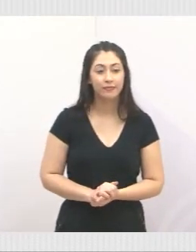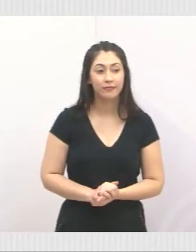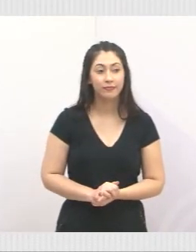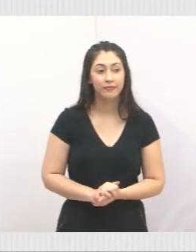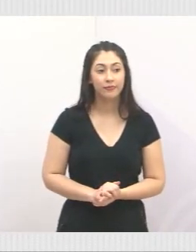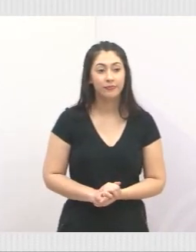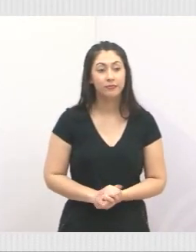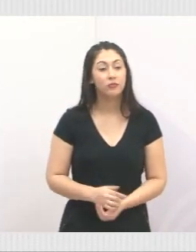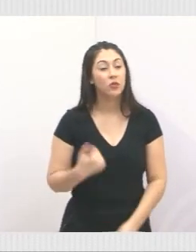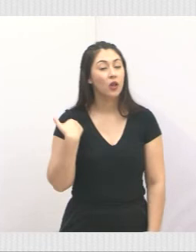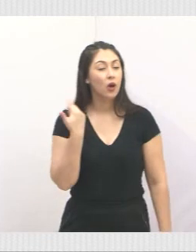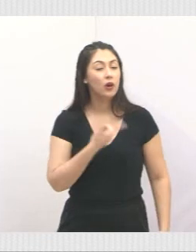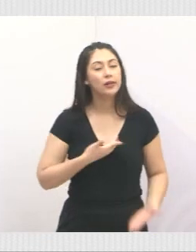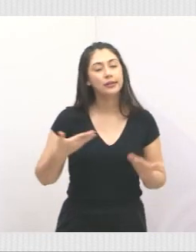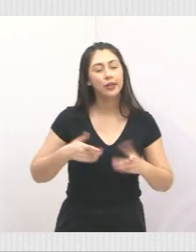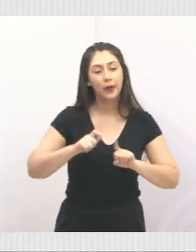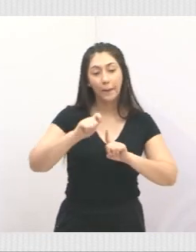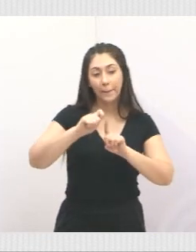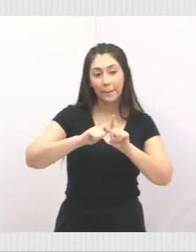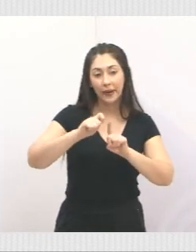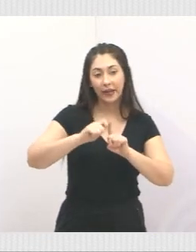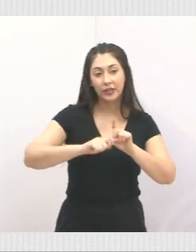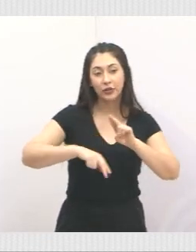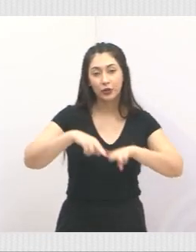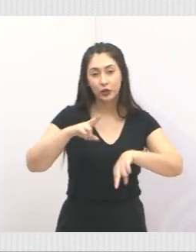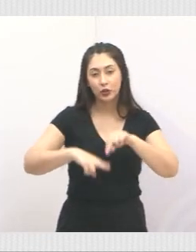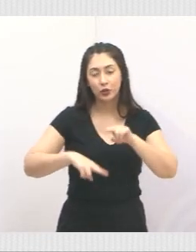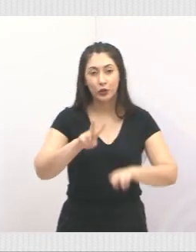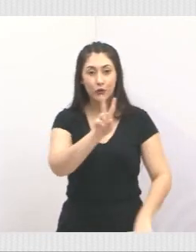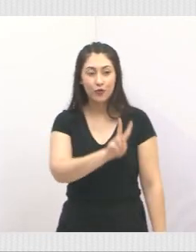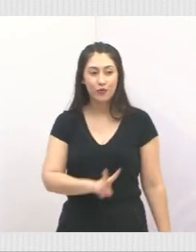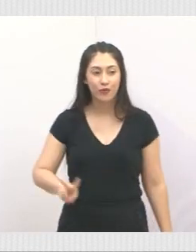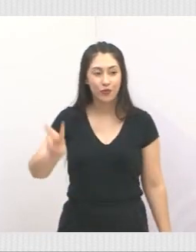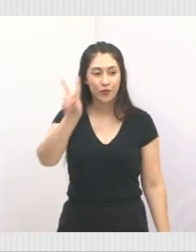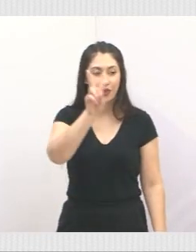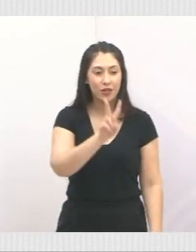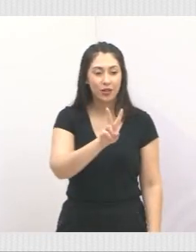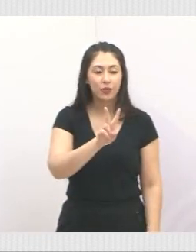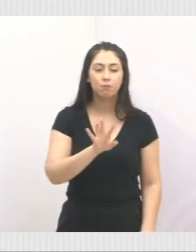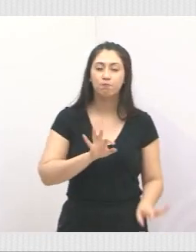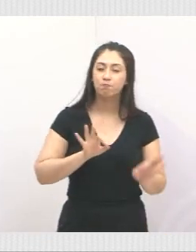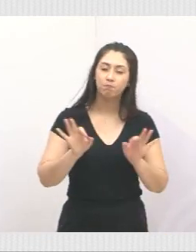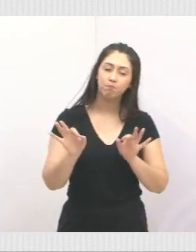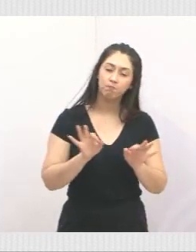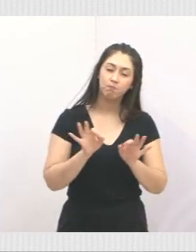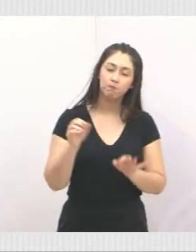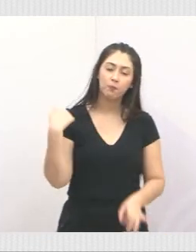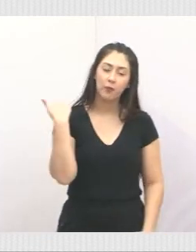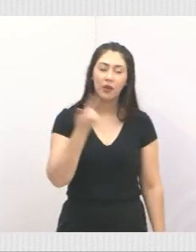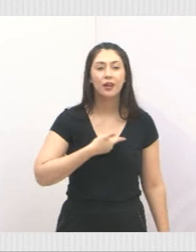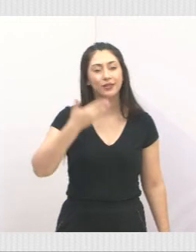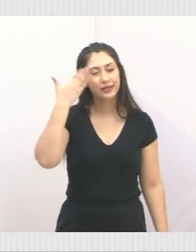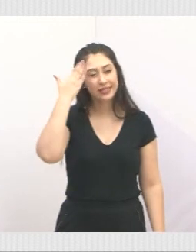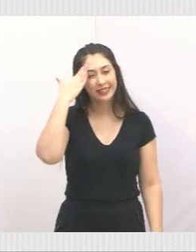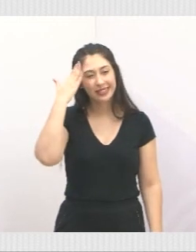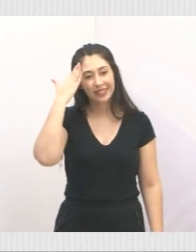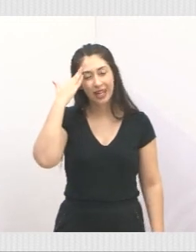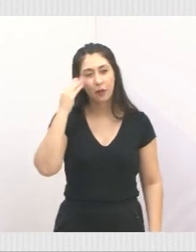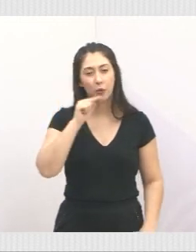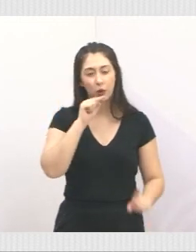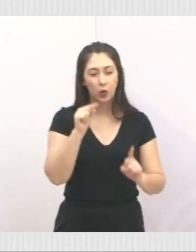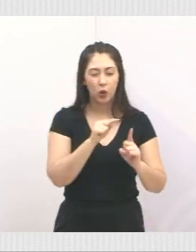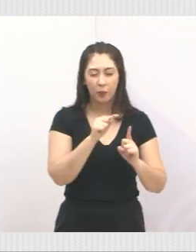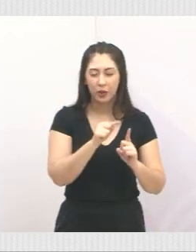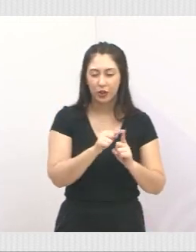E nós estamos no Junho Violeta. É um projeto, a gente sabe, é contra a violência